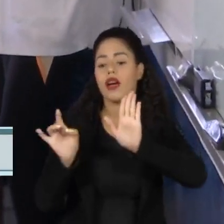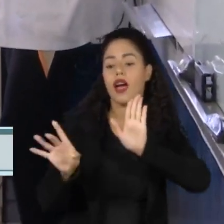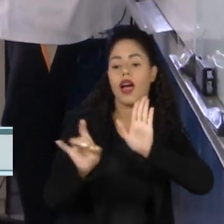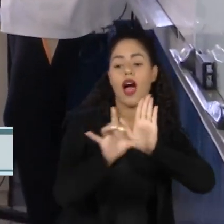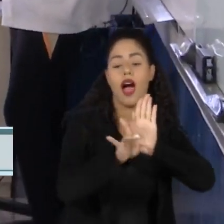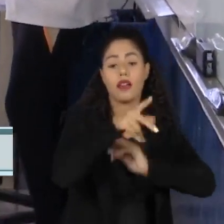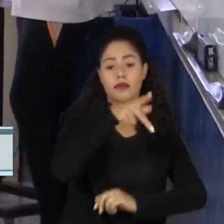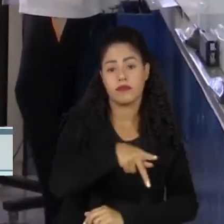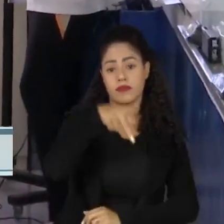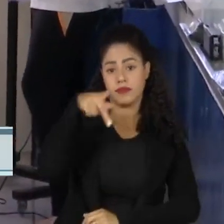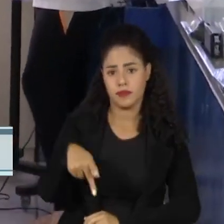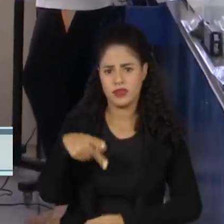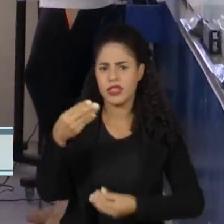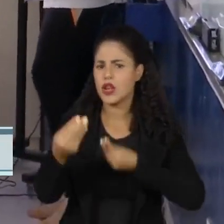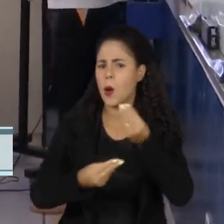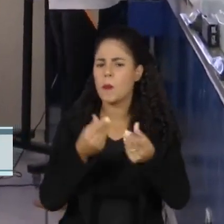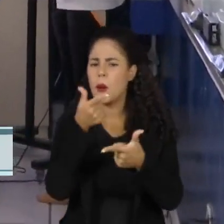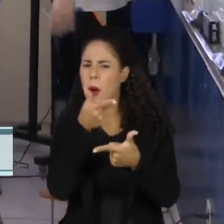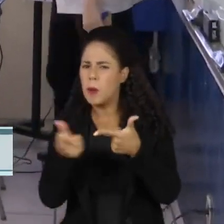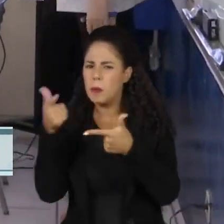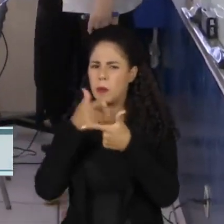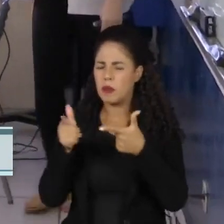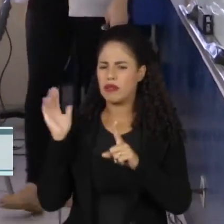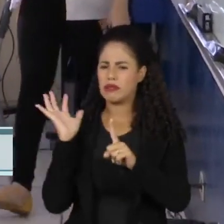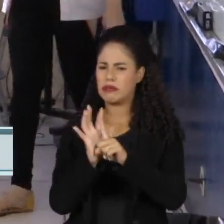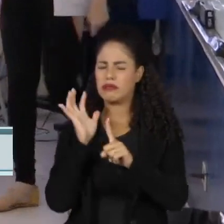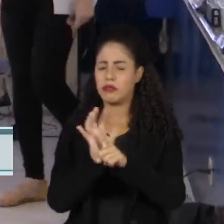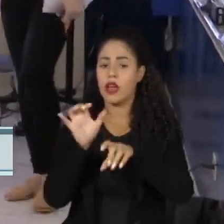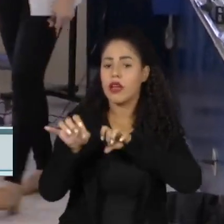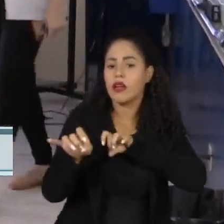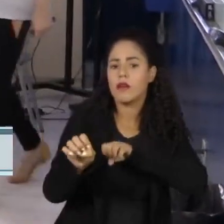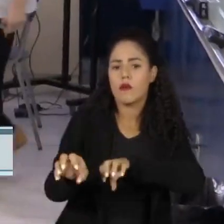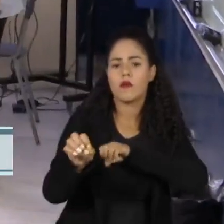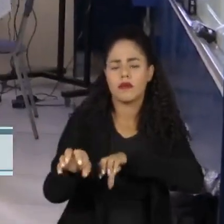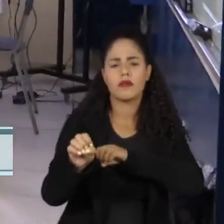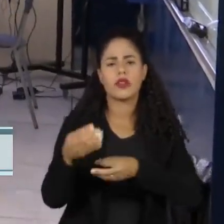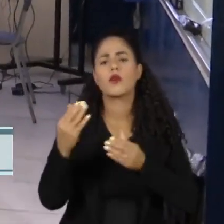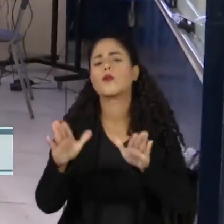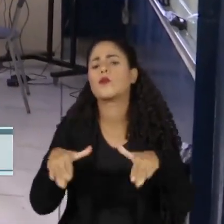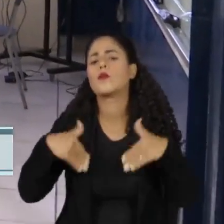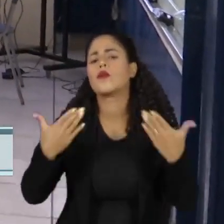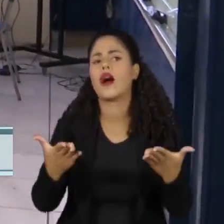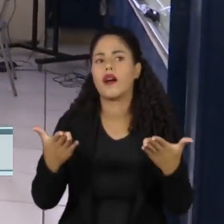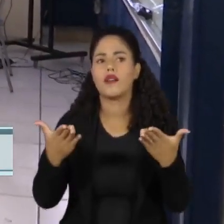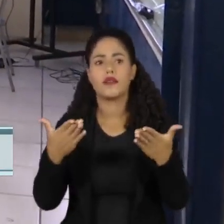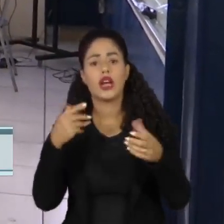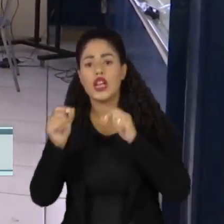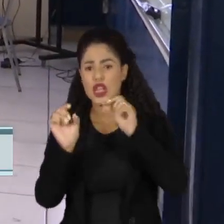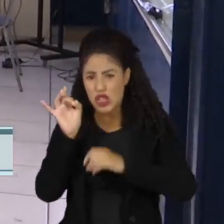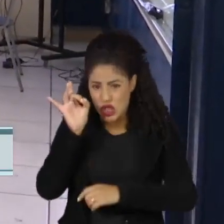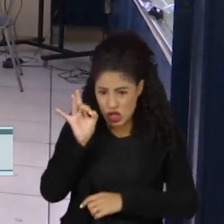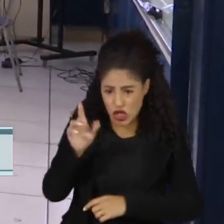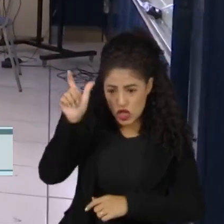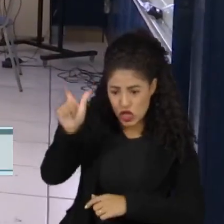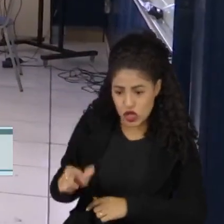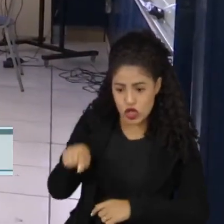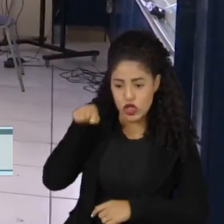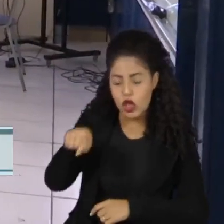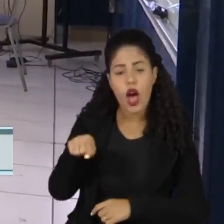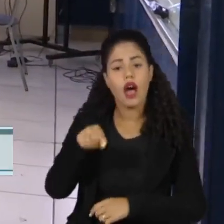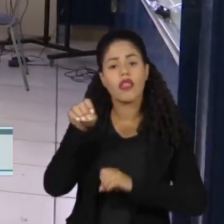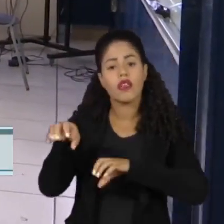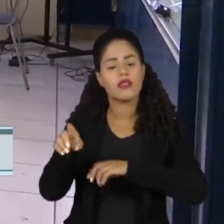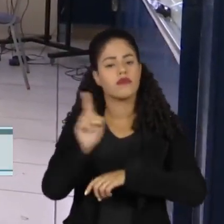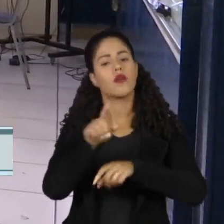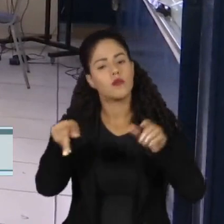professores. E um problema que afeta a educação. Qualquer que seja ele, não afeta apenas a educação. Num